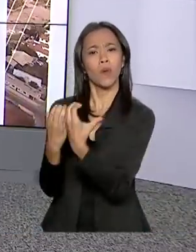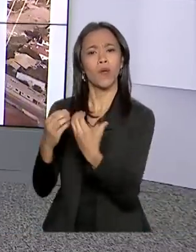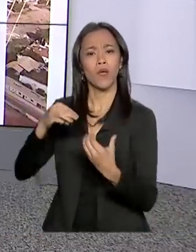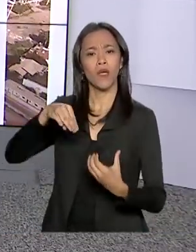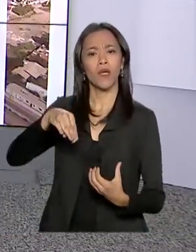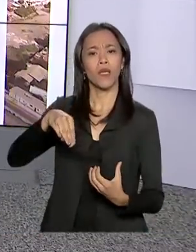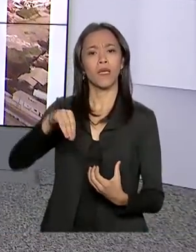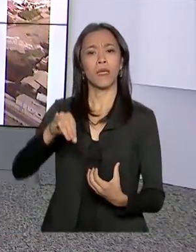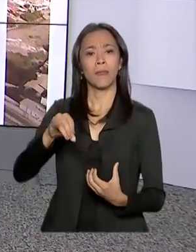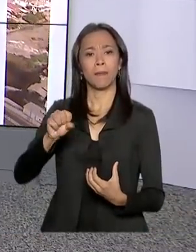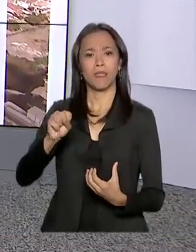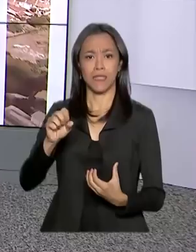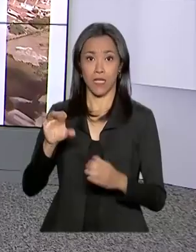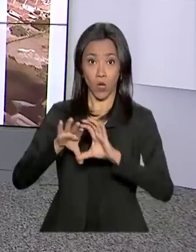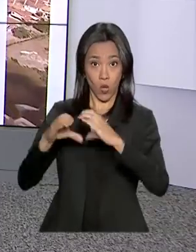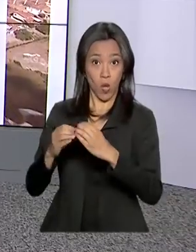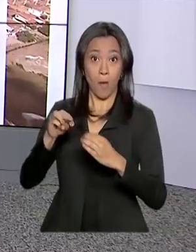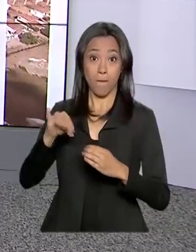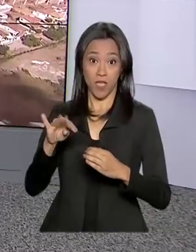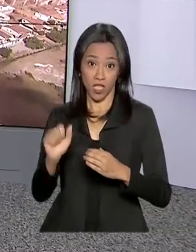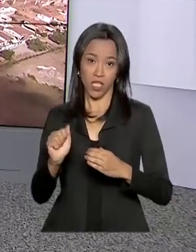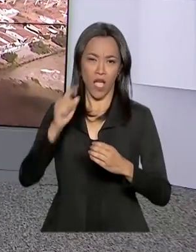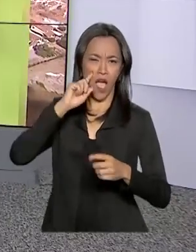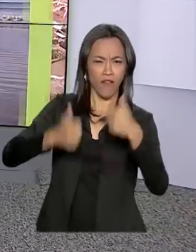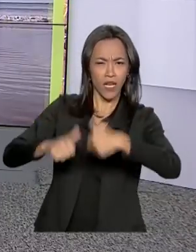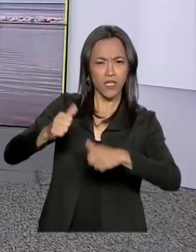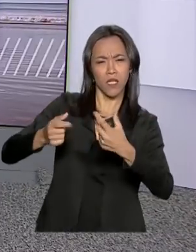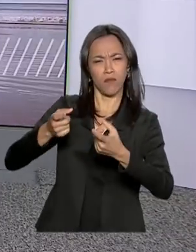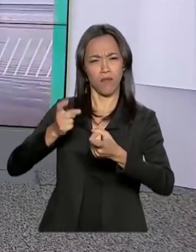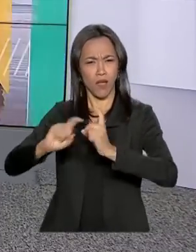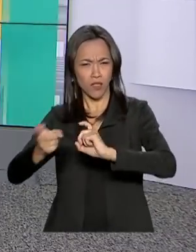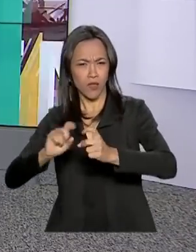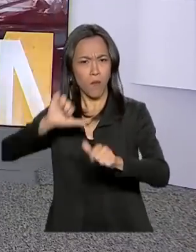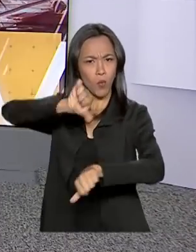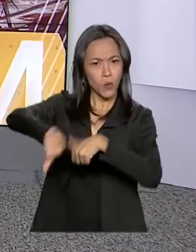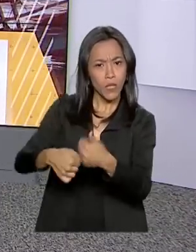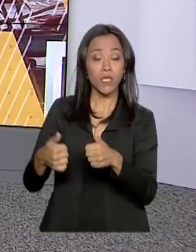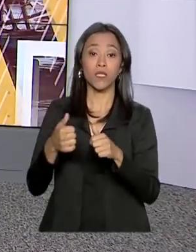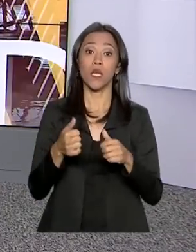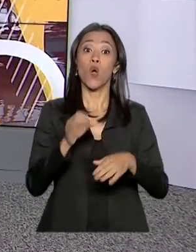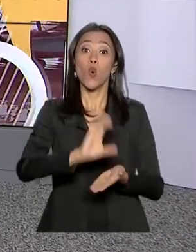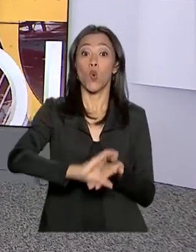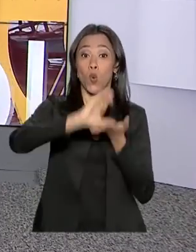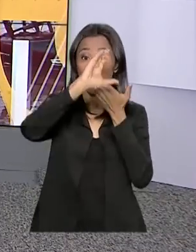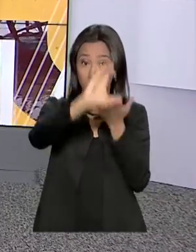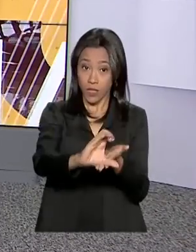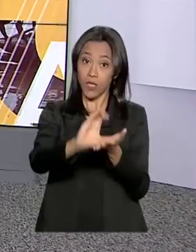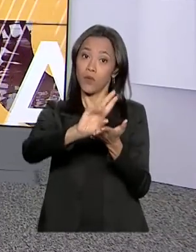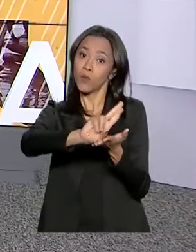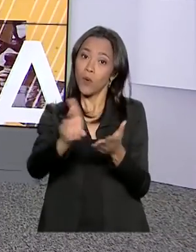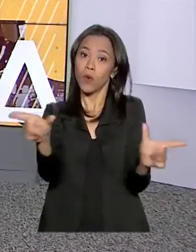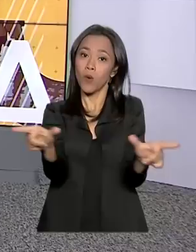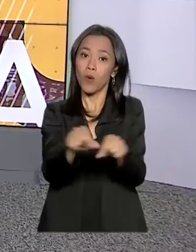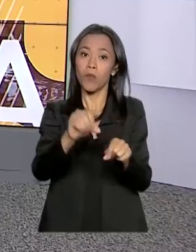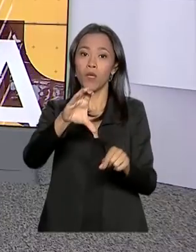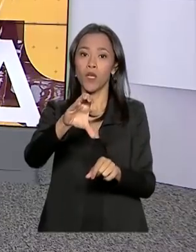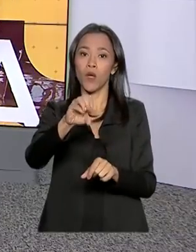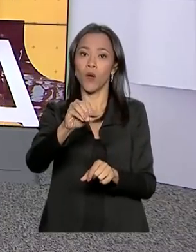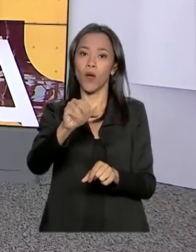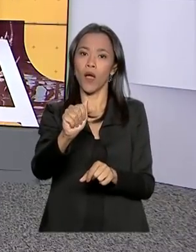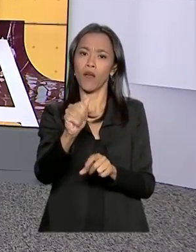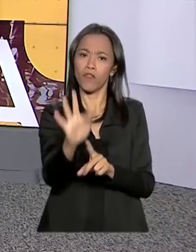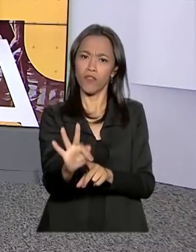Congresso que analisa a reforma administrativa decidiu transferir o Conselho de Controle de Atividades Financeiras, o COAF,